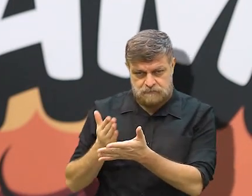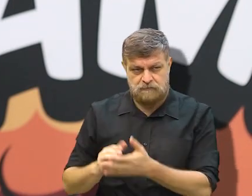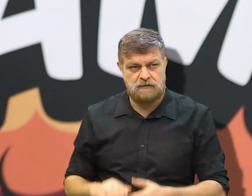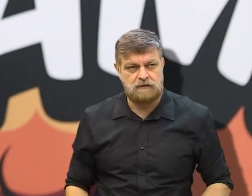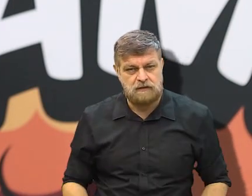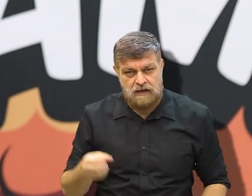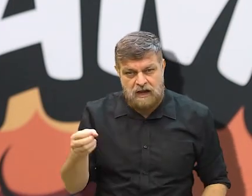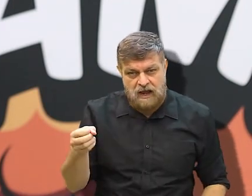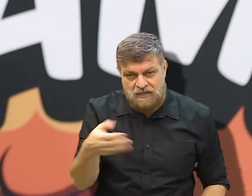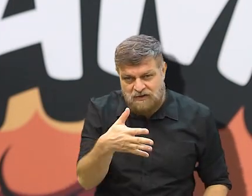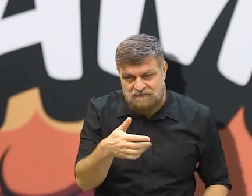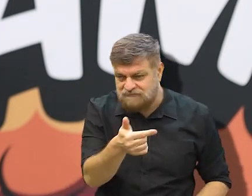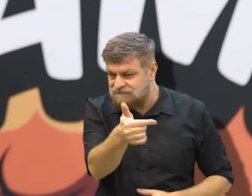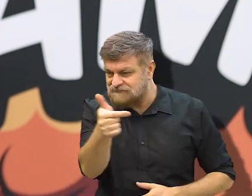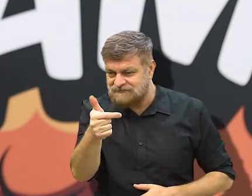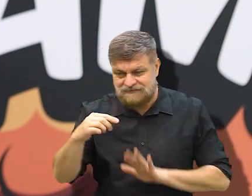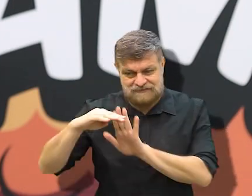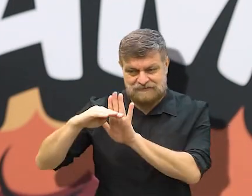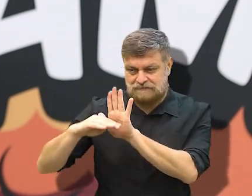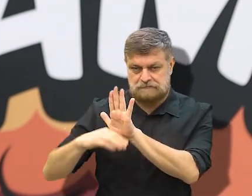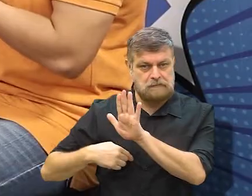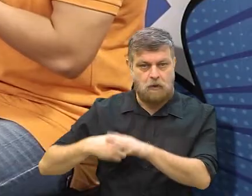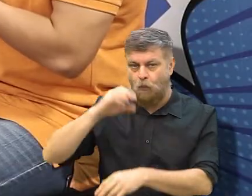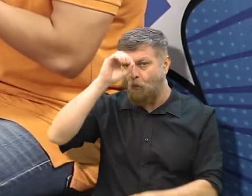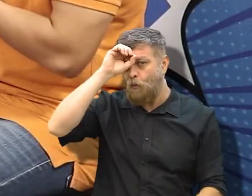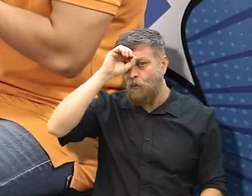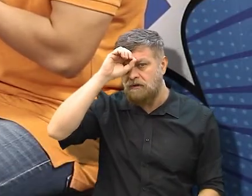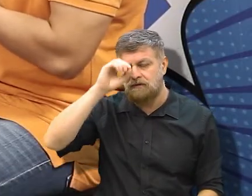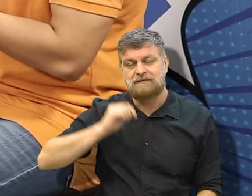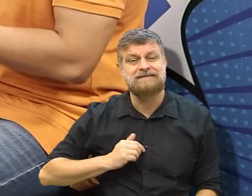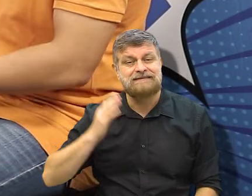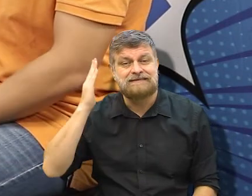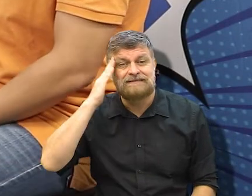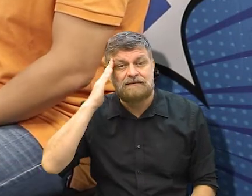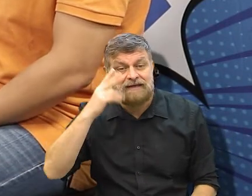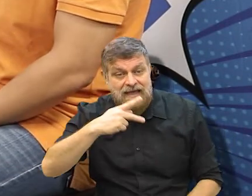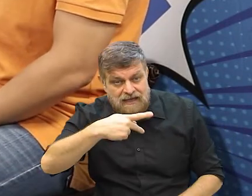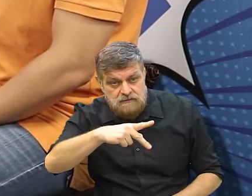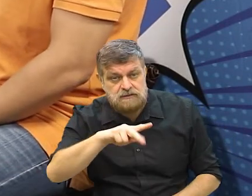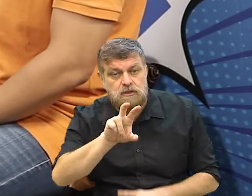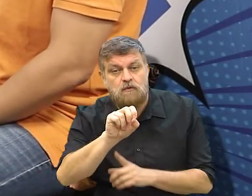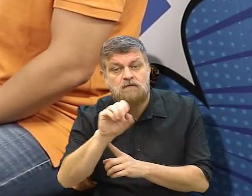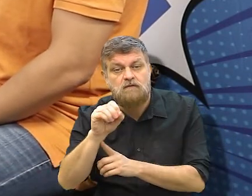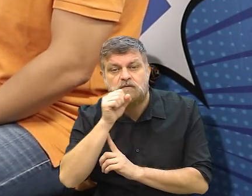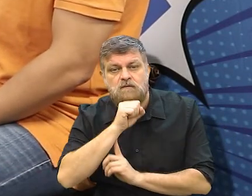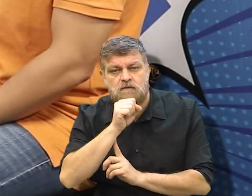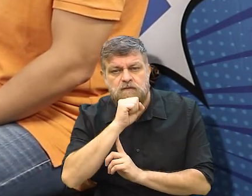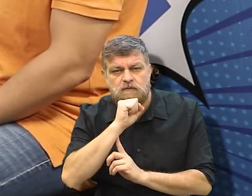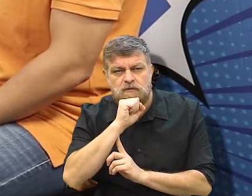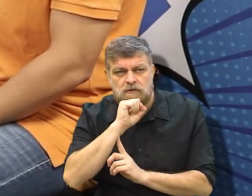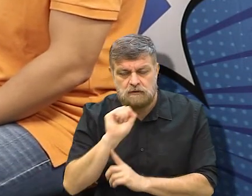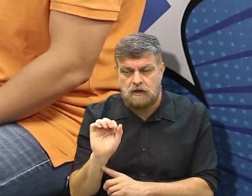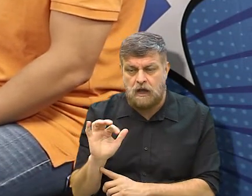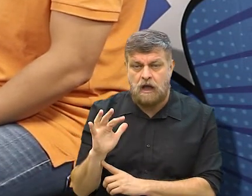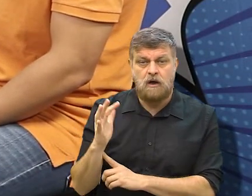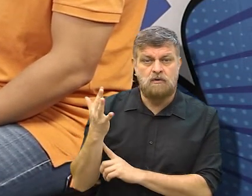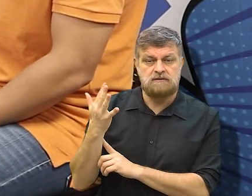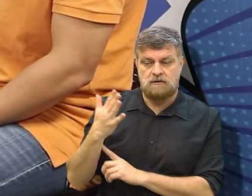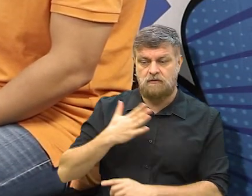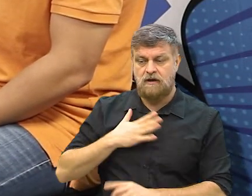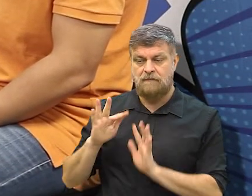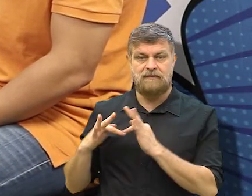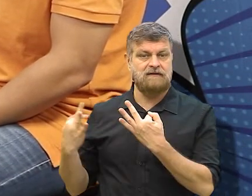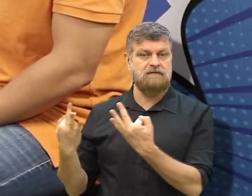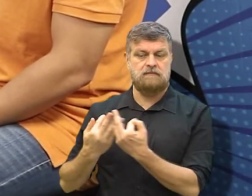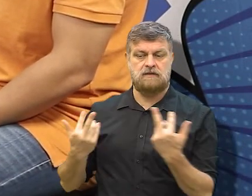que é nova, não estava ali na nossa pauta, de saber do seu avô, praticamente aconteceu com